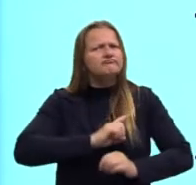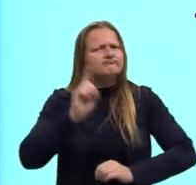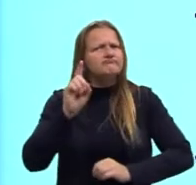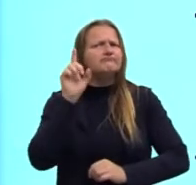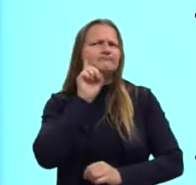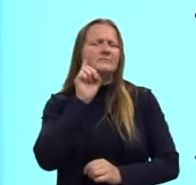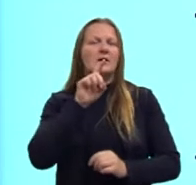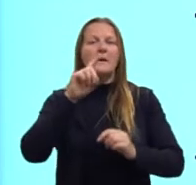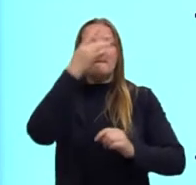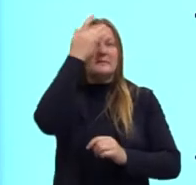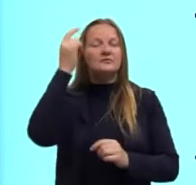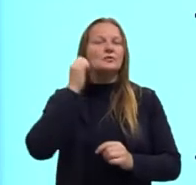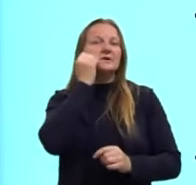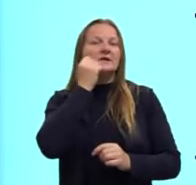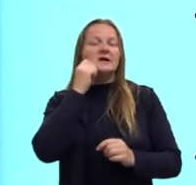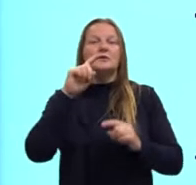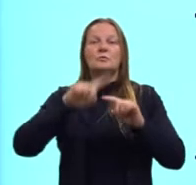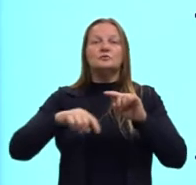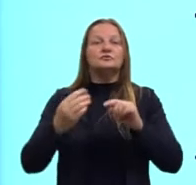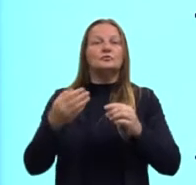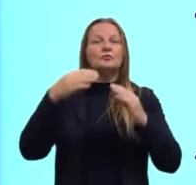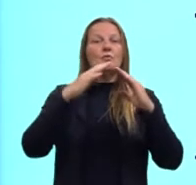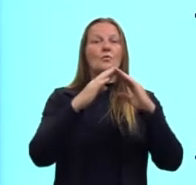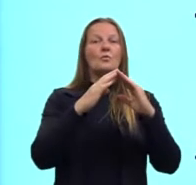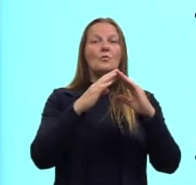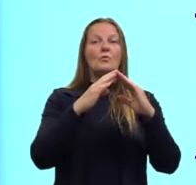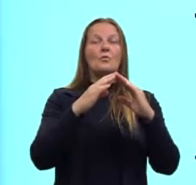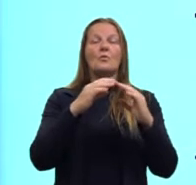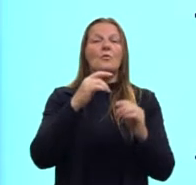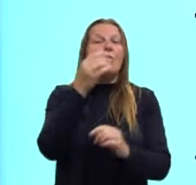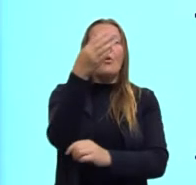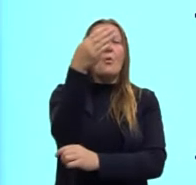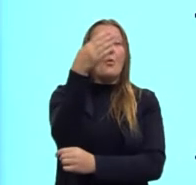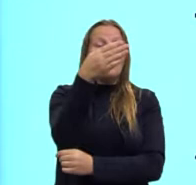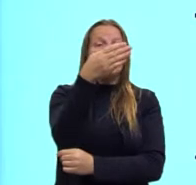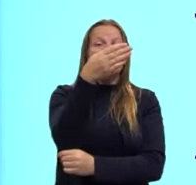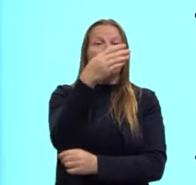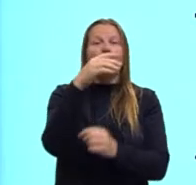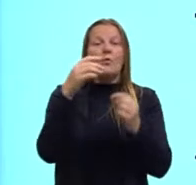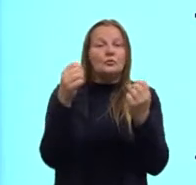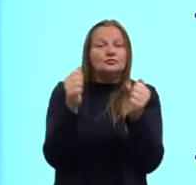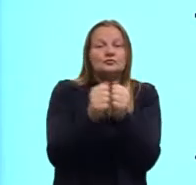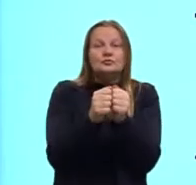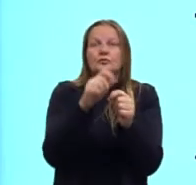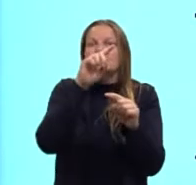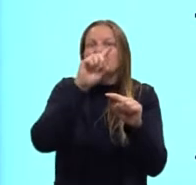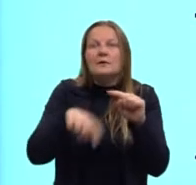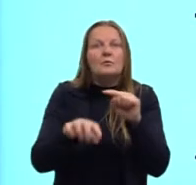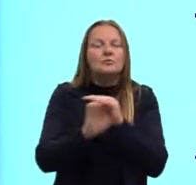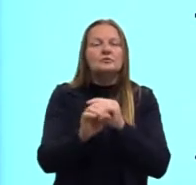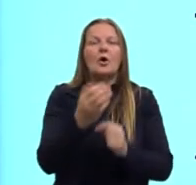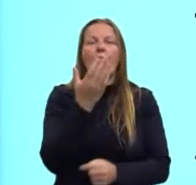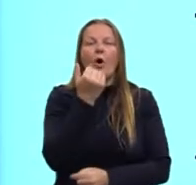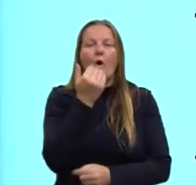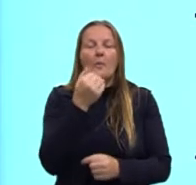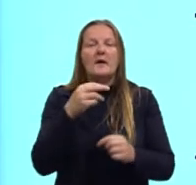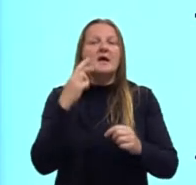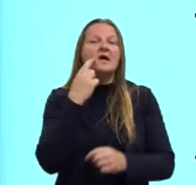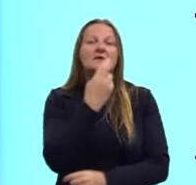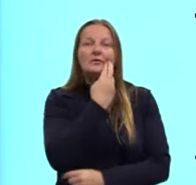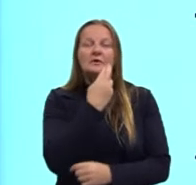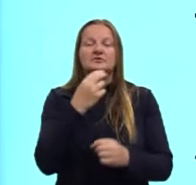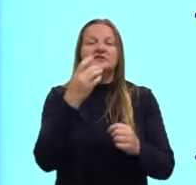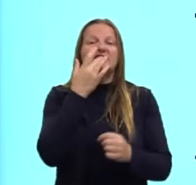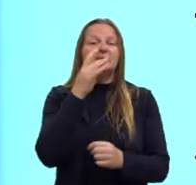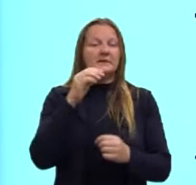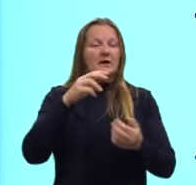permitiam que as pessoas negras se hospedassem no mesmo hotel que as pessoas brancas. Não permitia que elas comessem no restaurante que